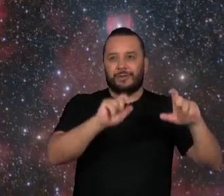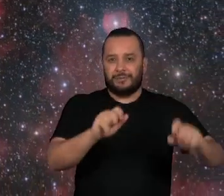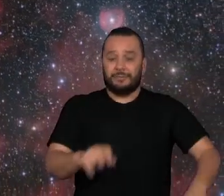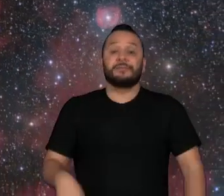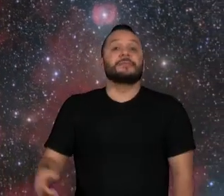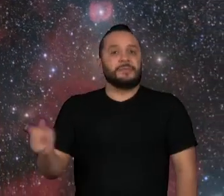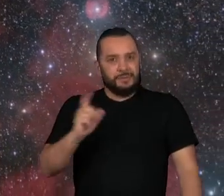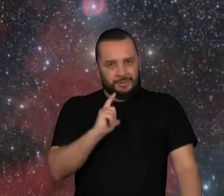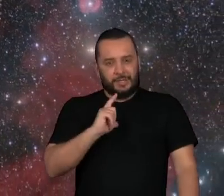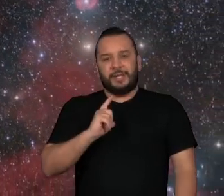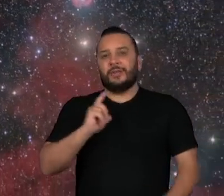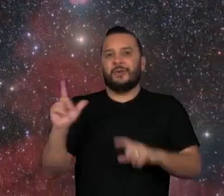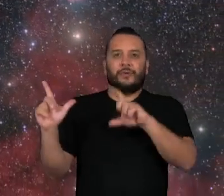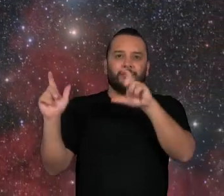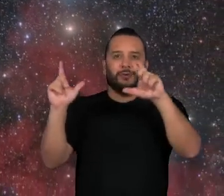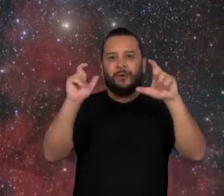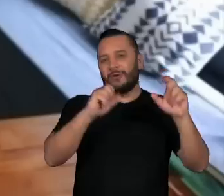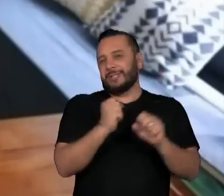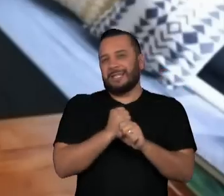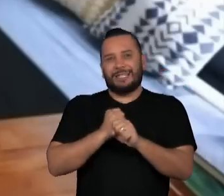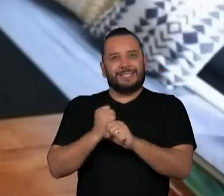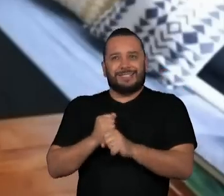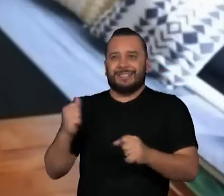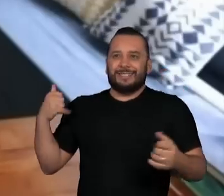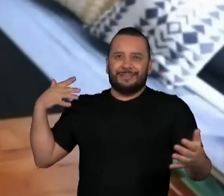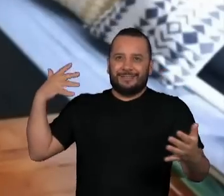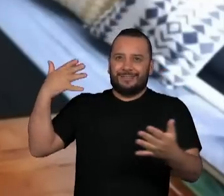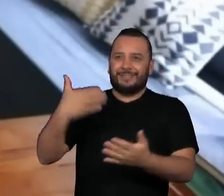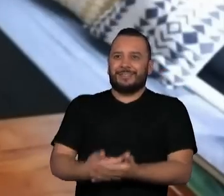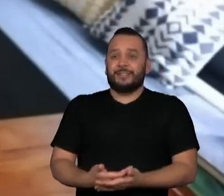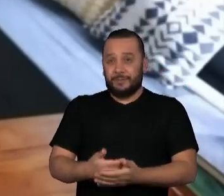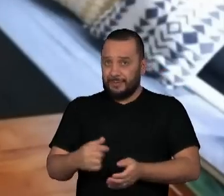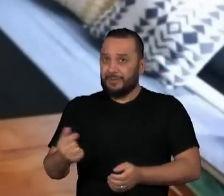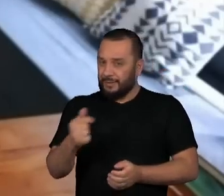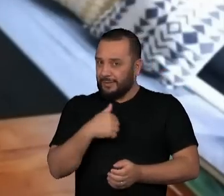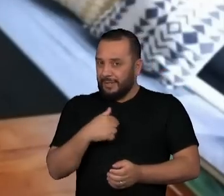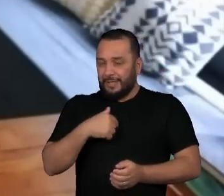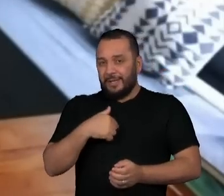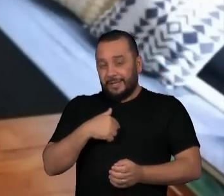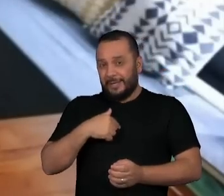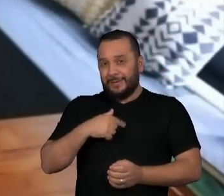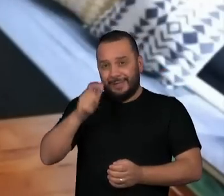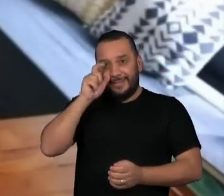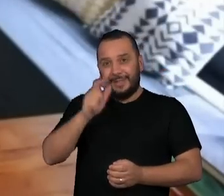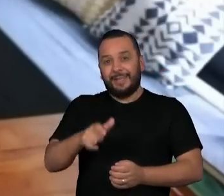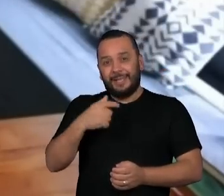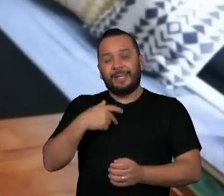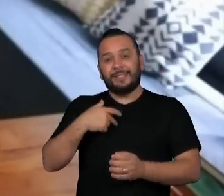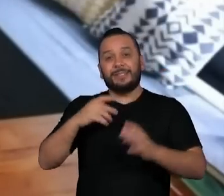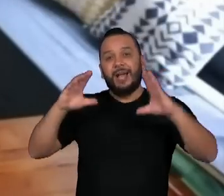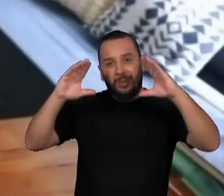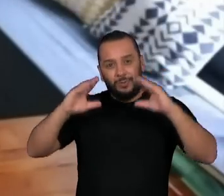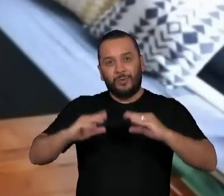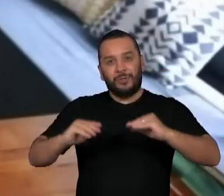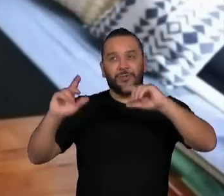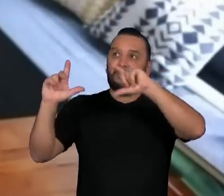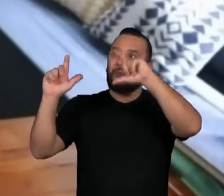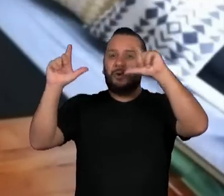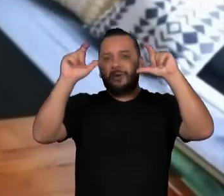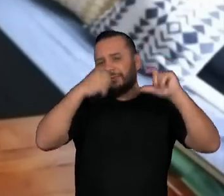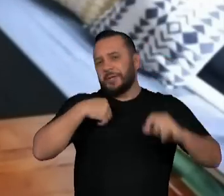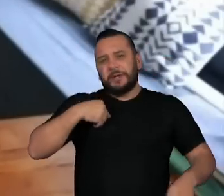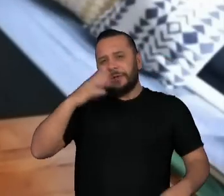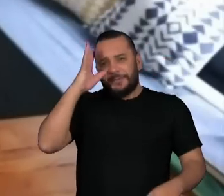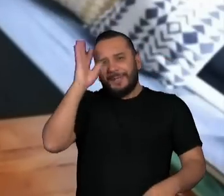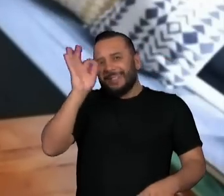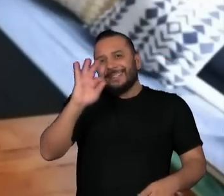de fotográficos aqui de muitos anos atrás. E eu reparo já o interesse meu em fotografia noturna sem entender que eu estava